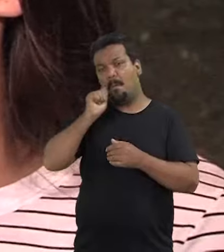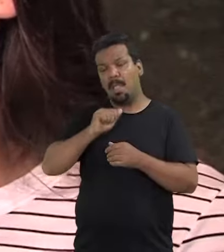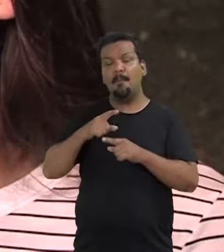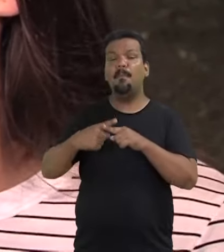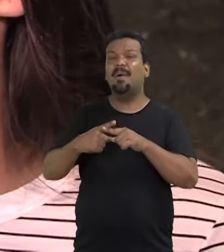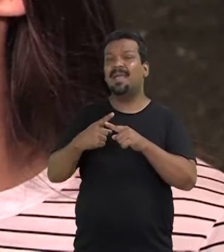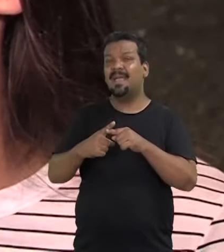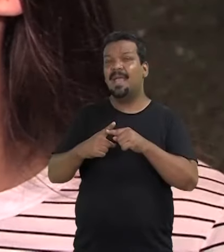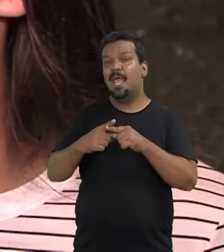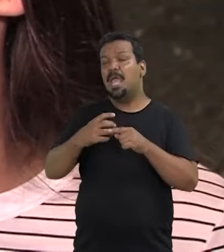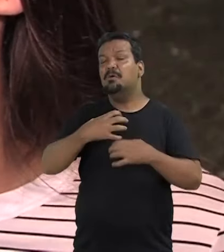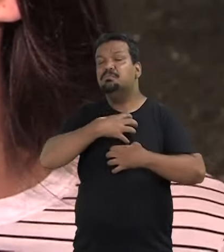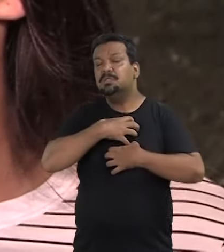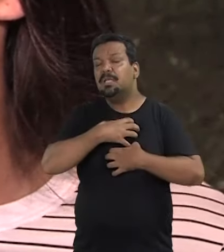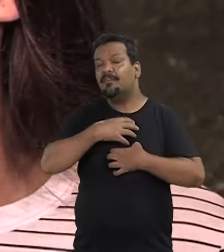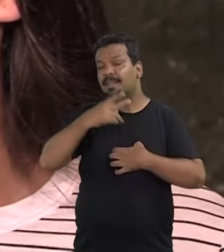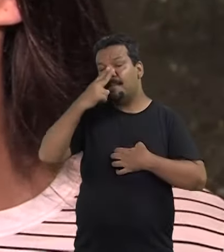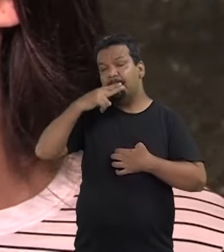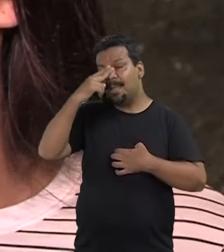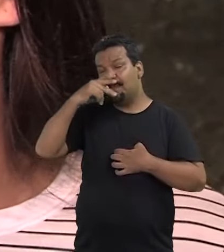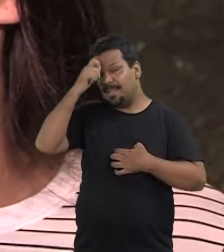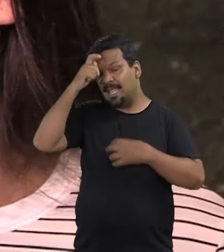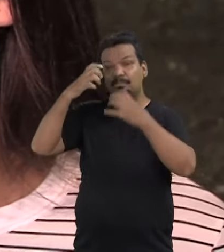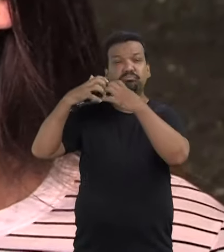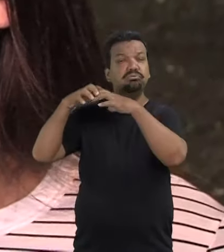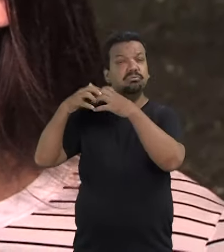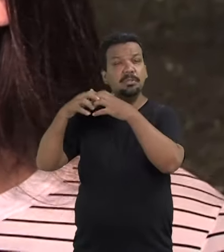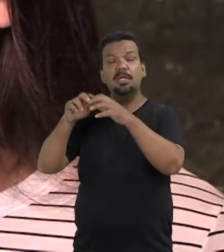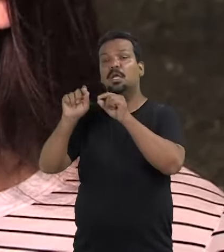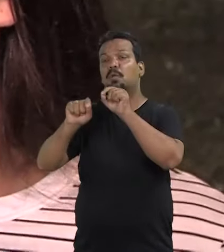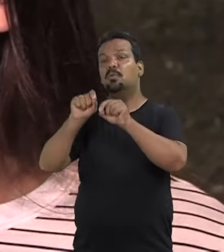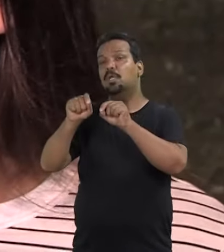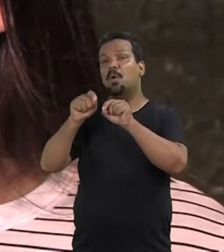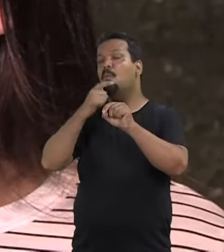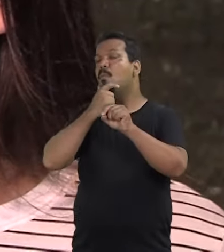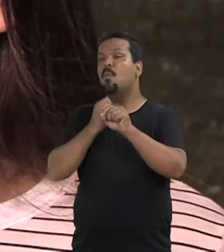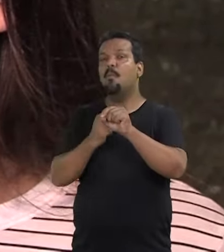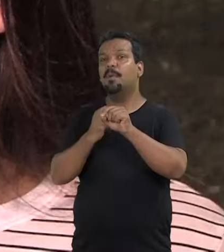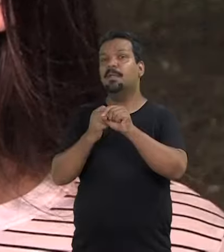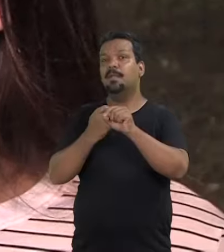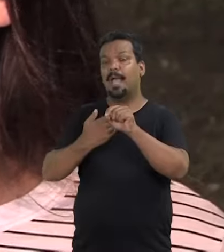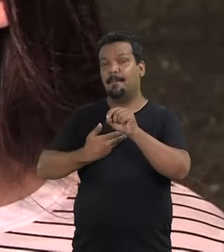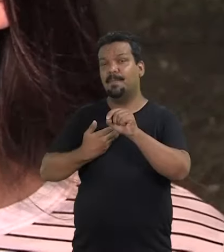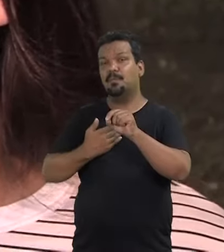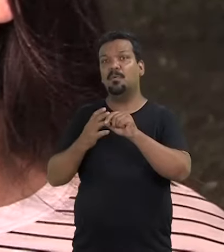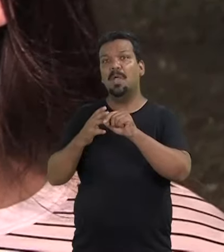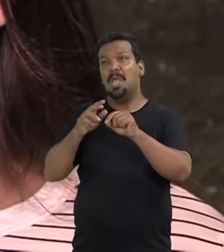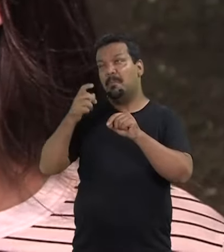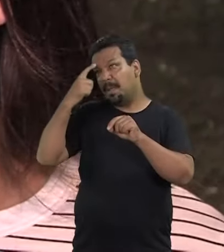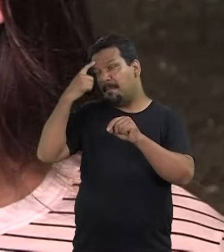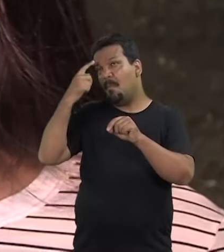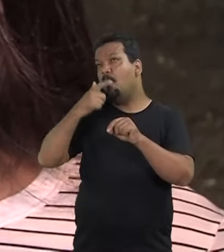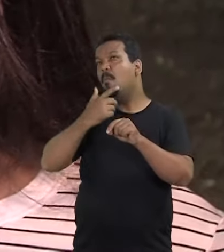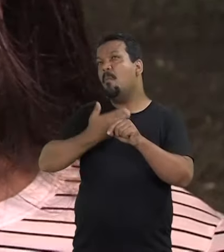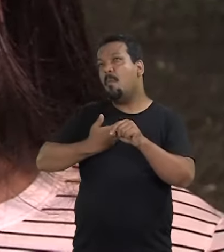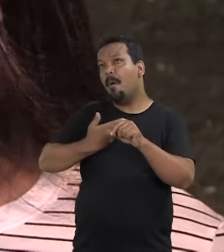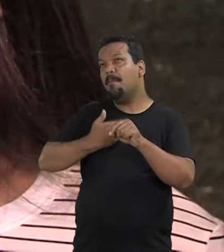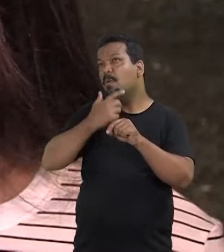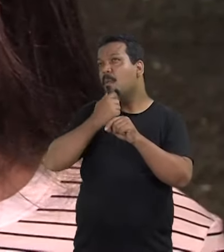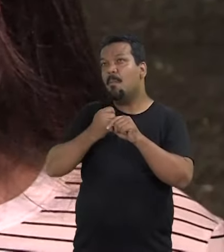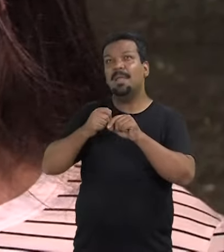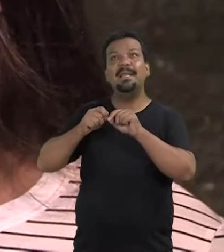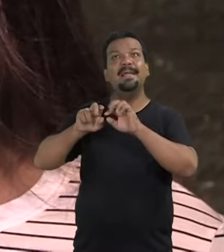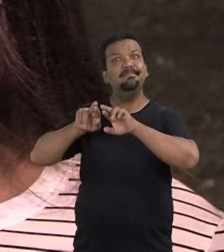conhecida mulher, porque eu sinto que ela teria a mesma linha de raciocínio que eu para resolver aquilo, do que um amigo homem. Eu sinto que ele pensaria completamente diferente que eu e